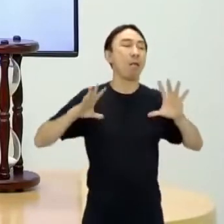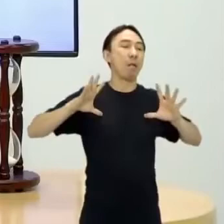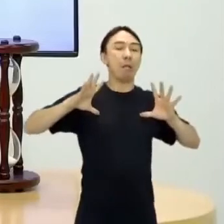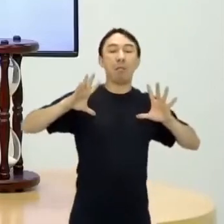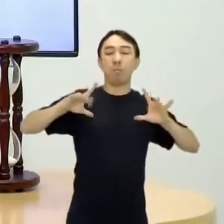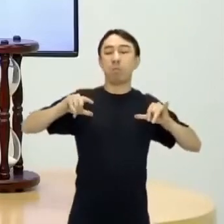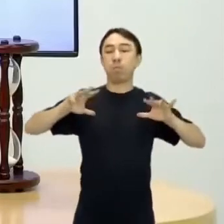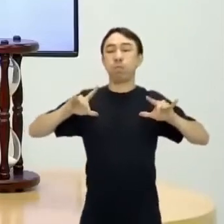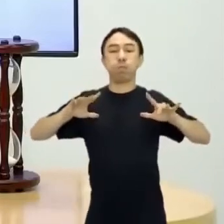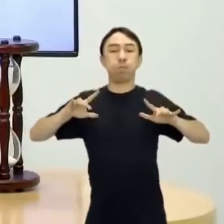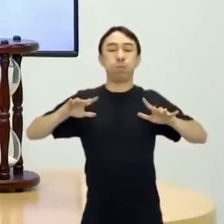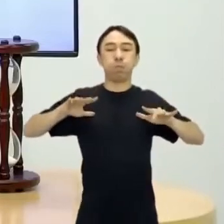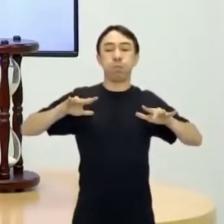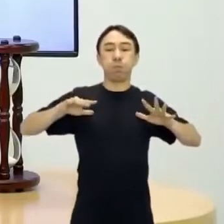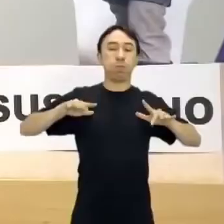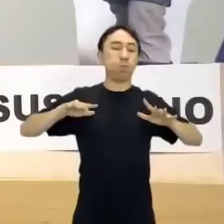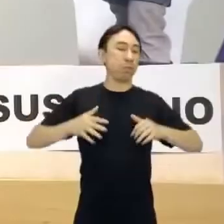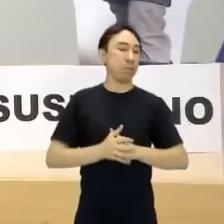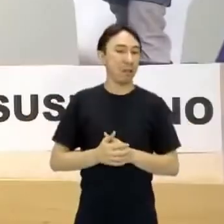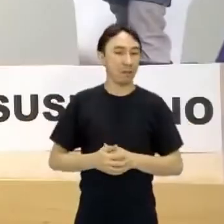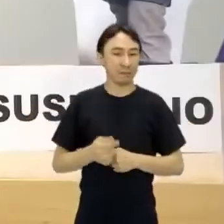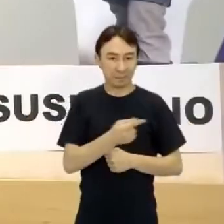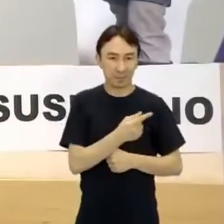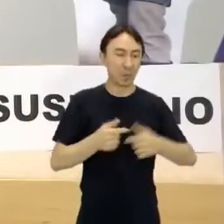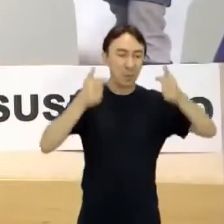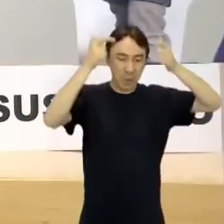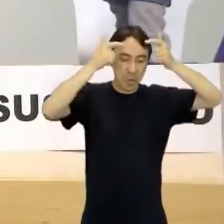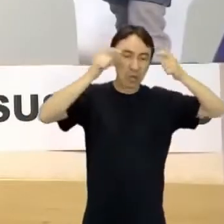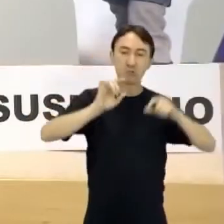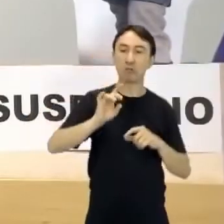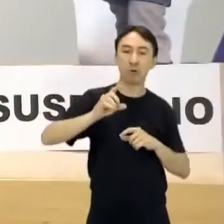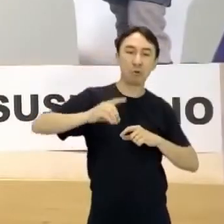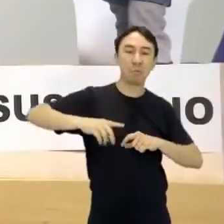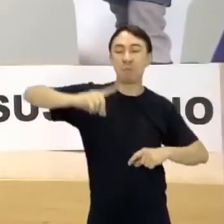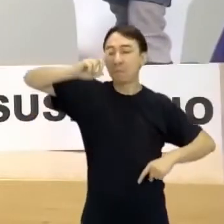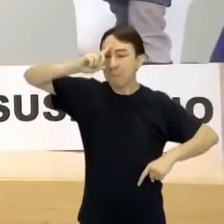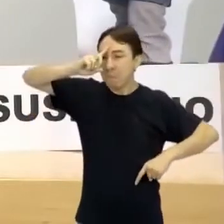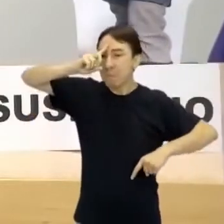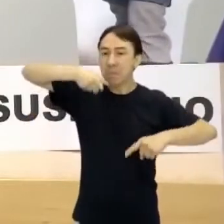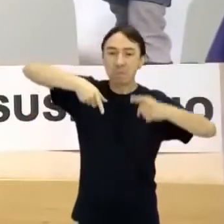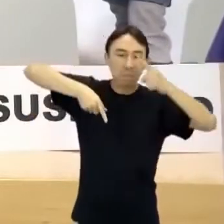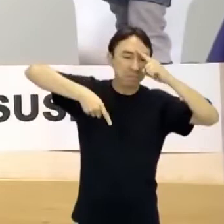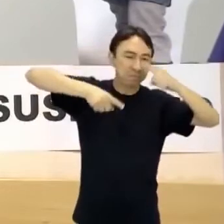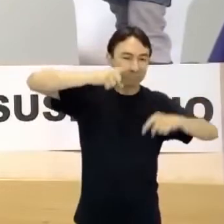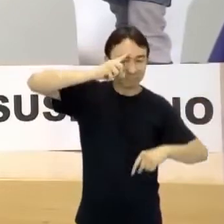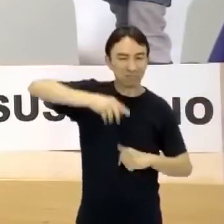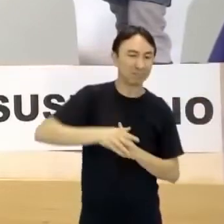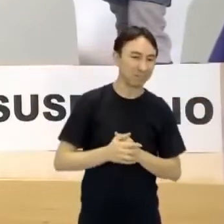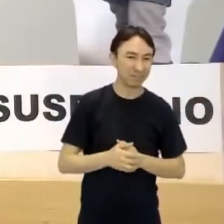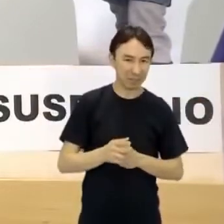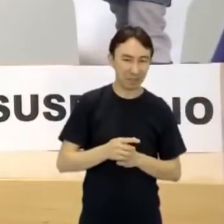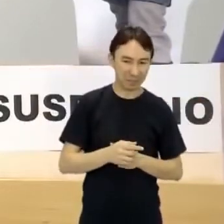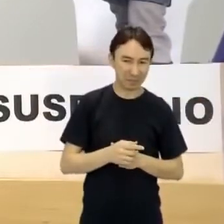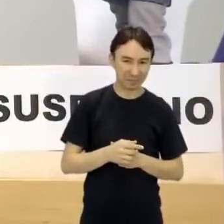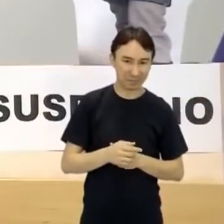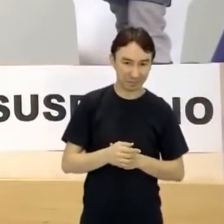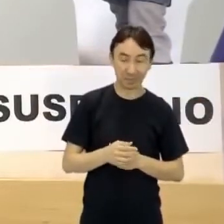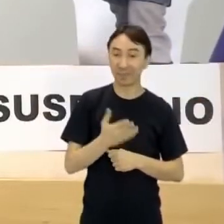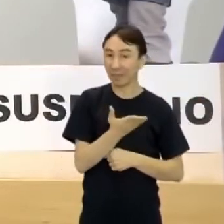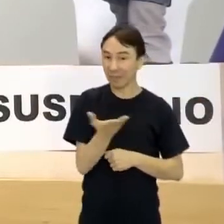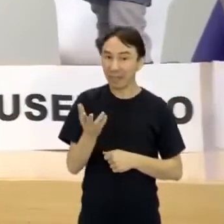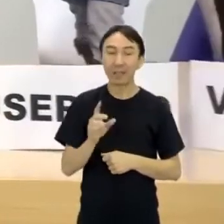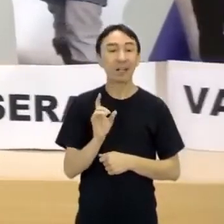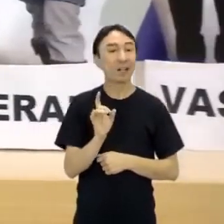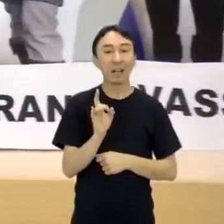O rei é o rei, né? O rei, ele governa. Embora, nesse momento, o poder dele tá meio fragmentado. A